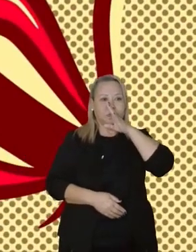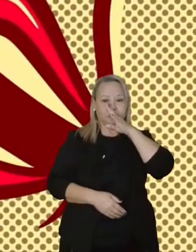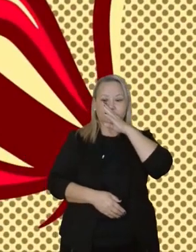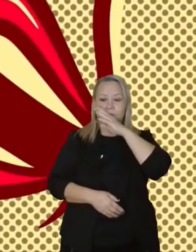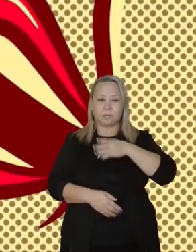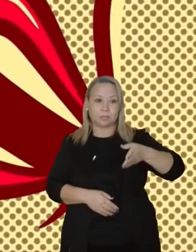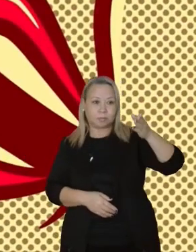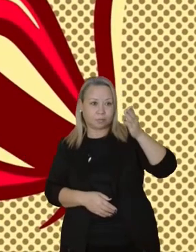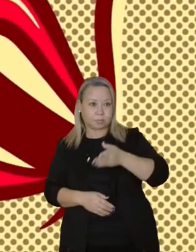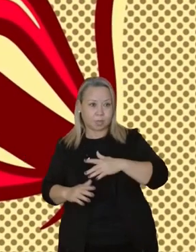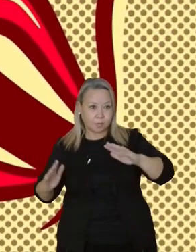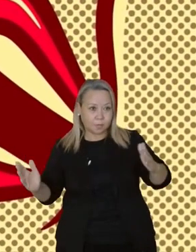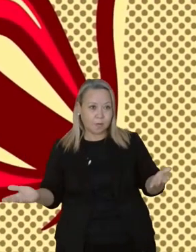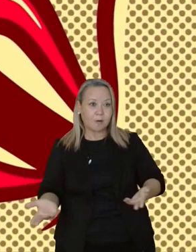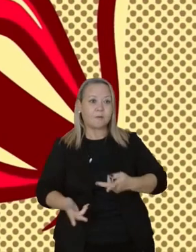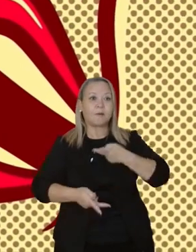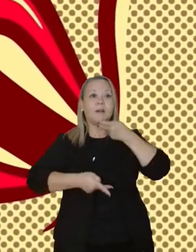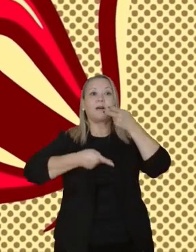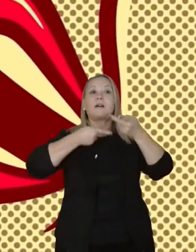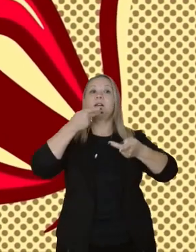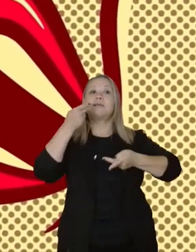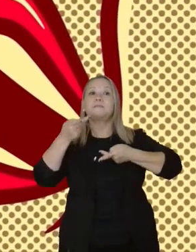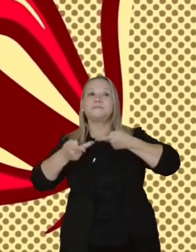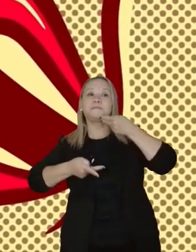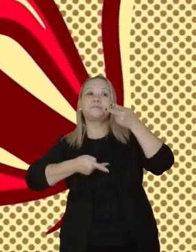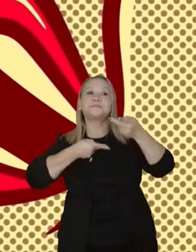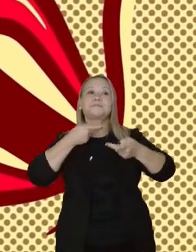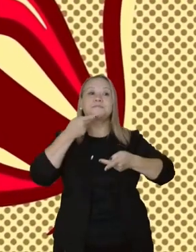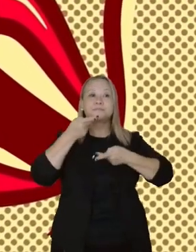Agora eu vou falar